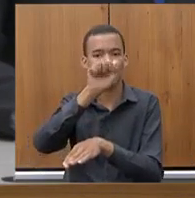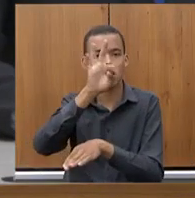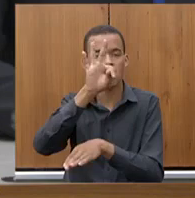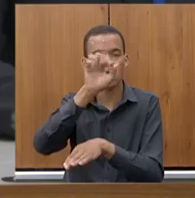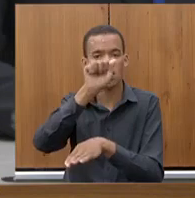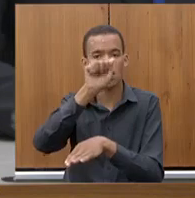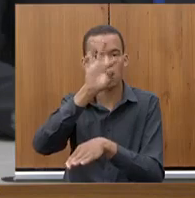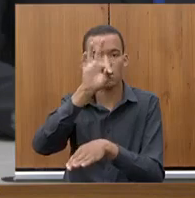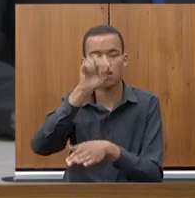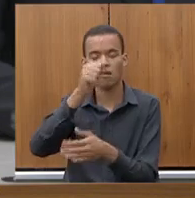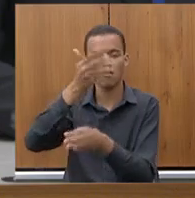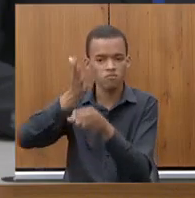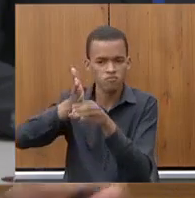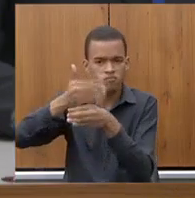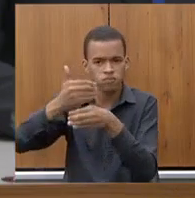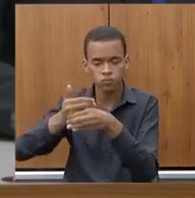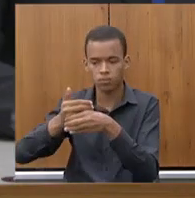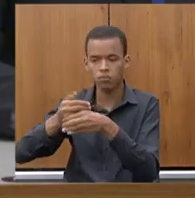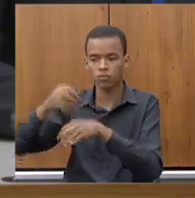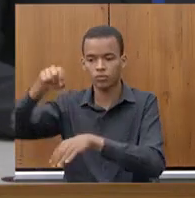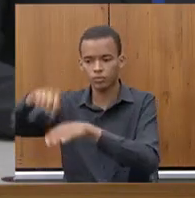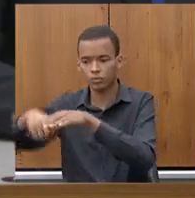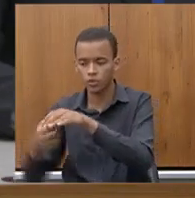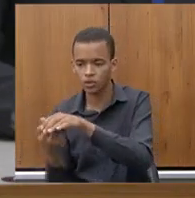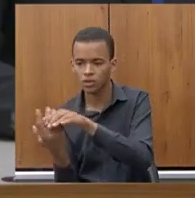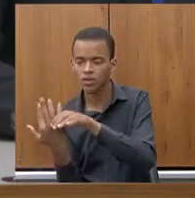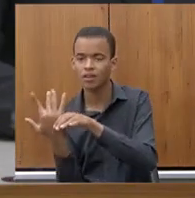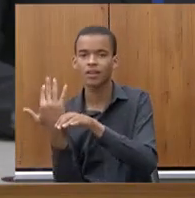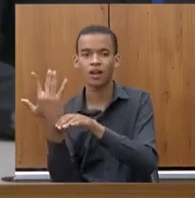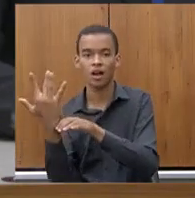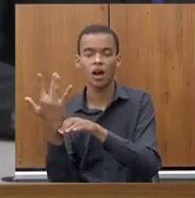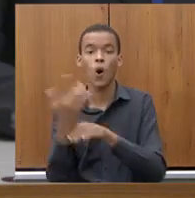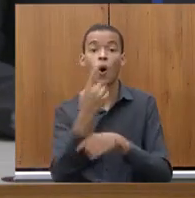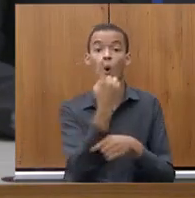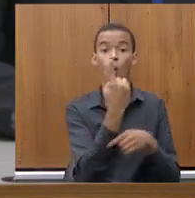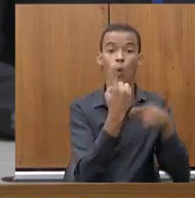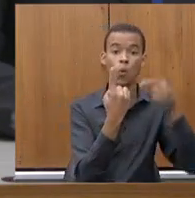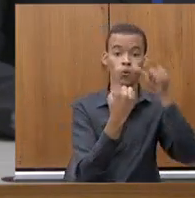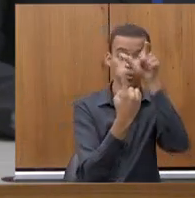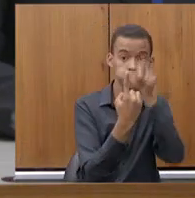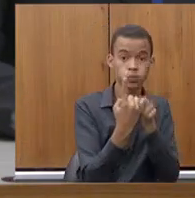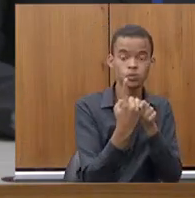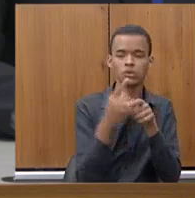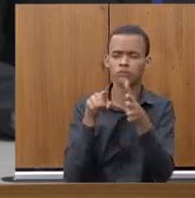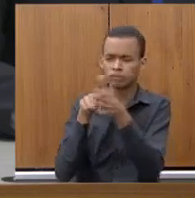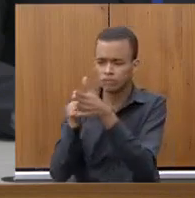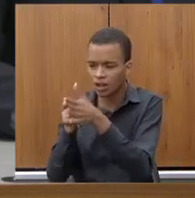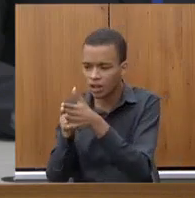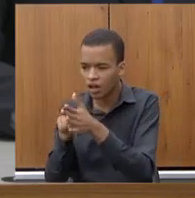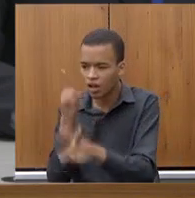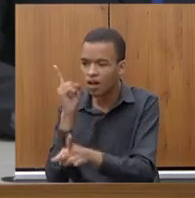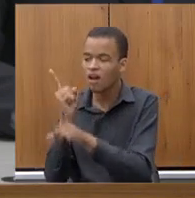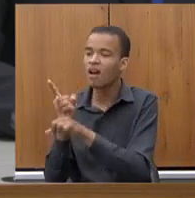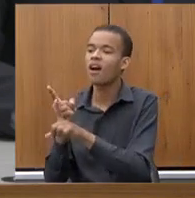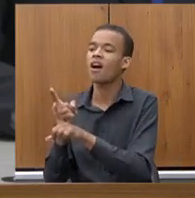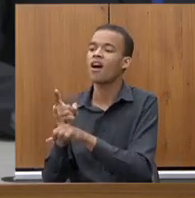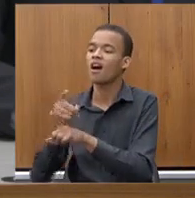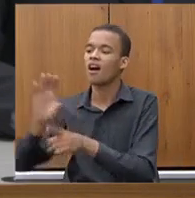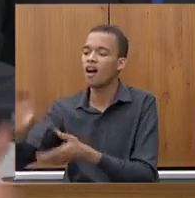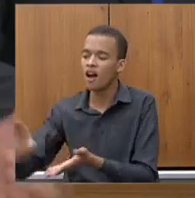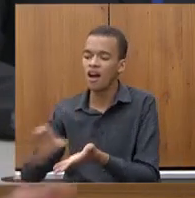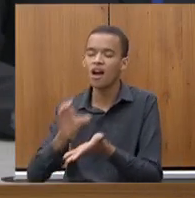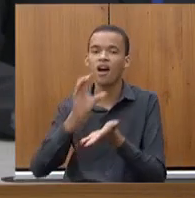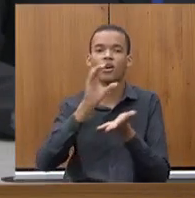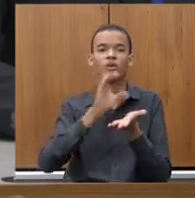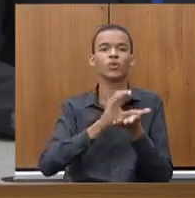especialista, na hora de fazer a apuração do projeto, batata foi para o prato, não foi para a pesquisa, por quê? Porque não